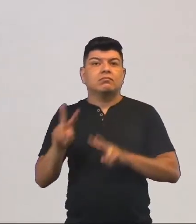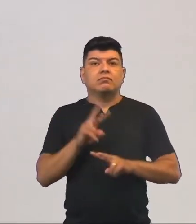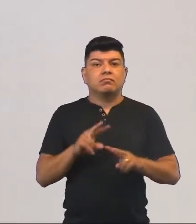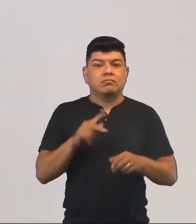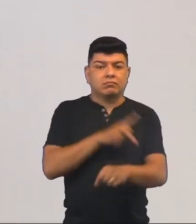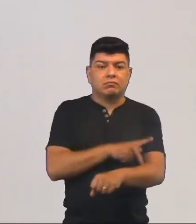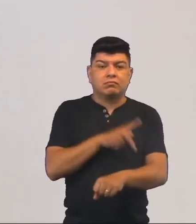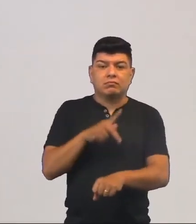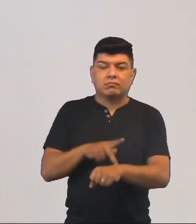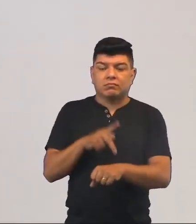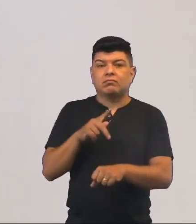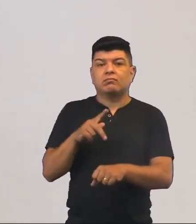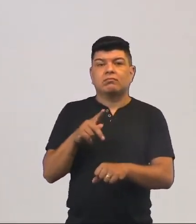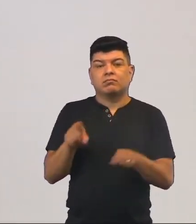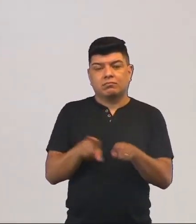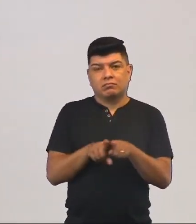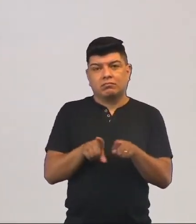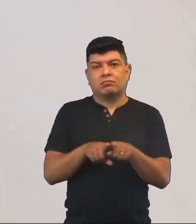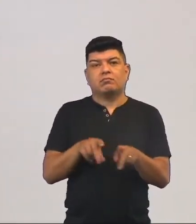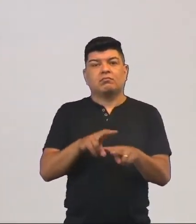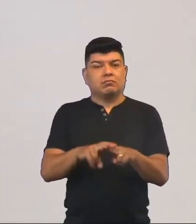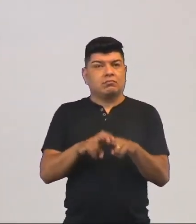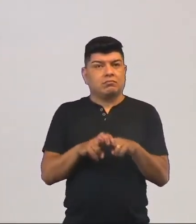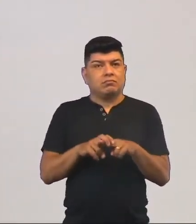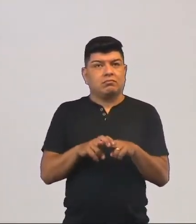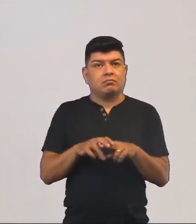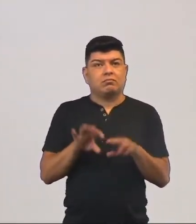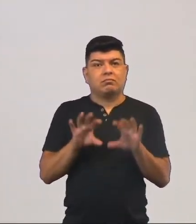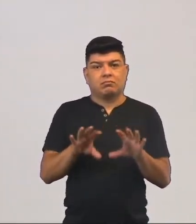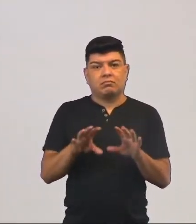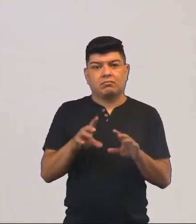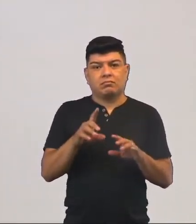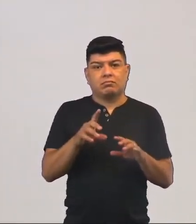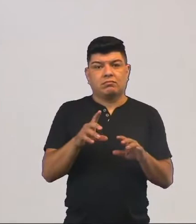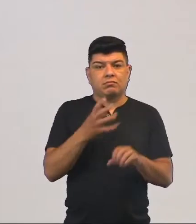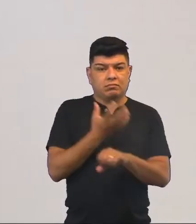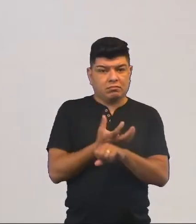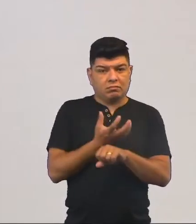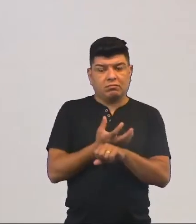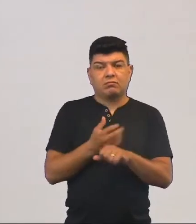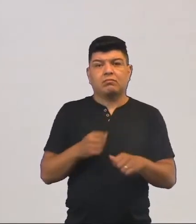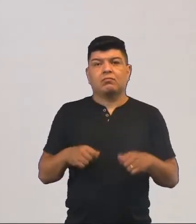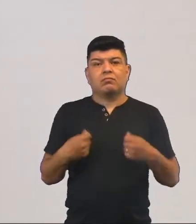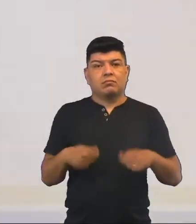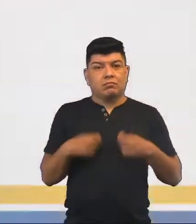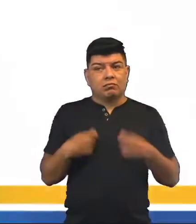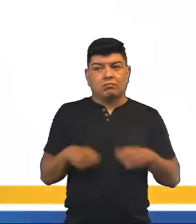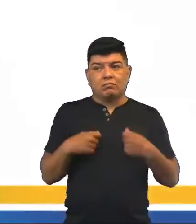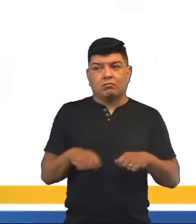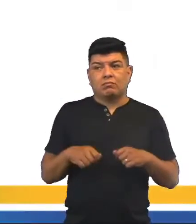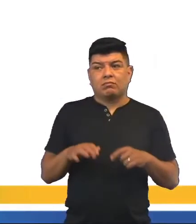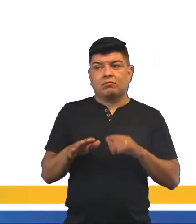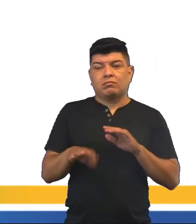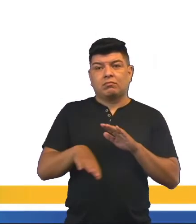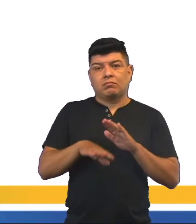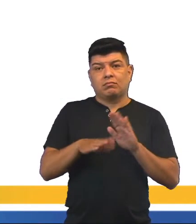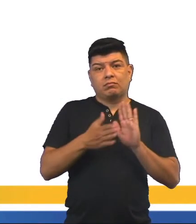pedagógico, mais didático para essa matéria, certo? É necessário propor